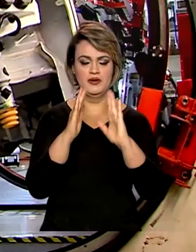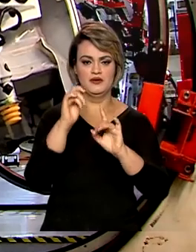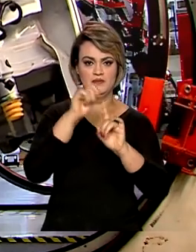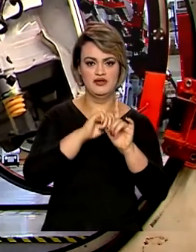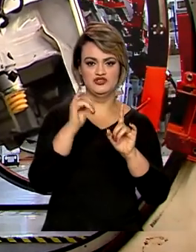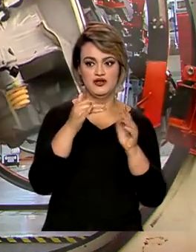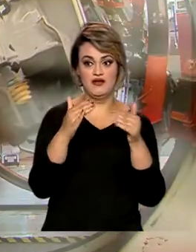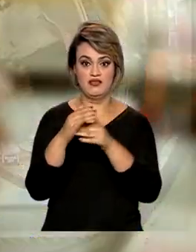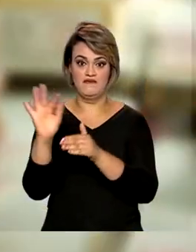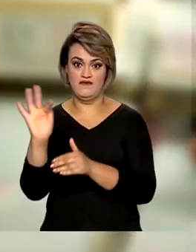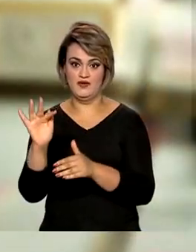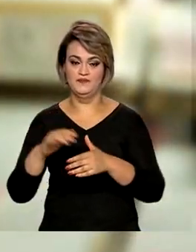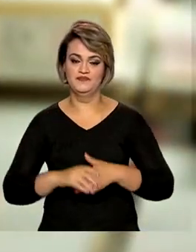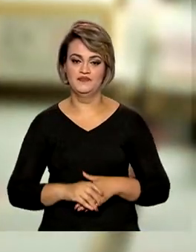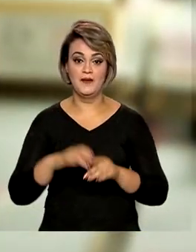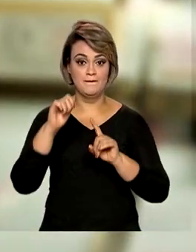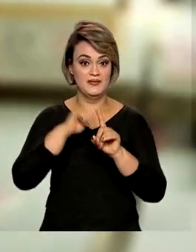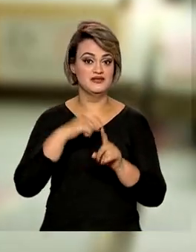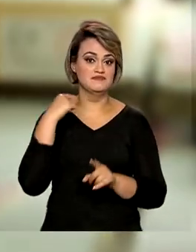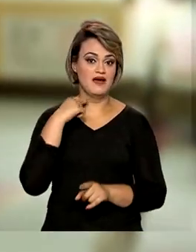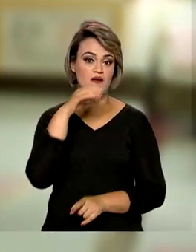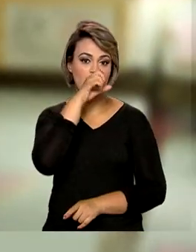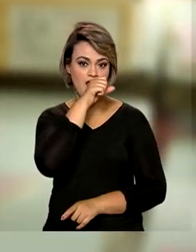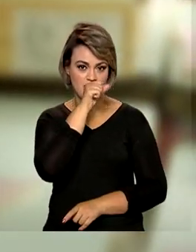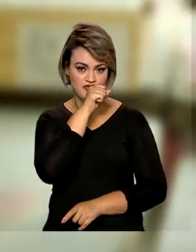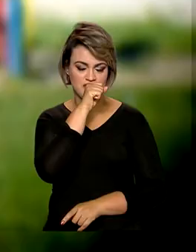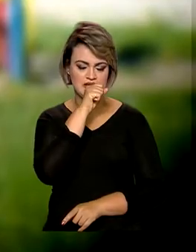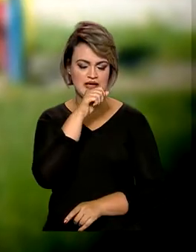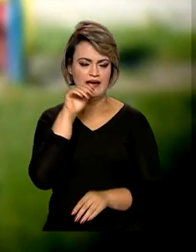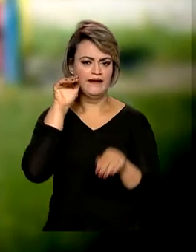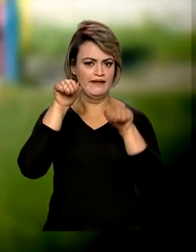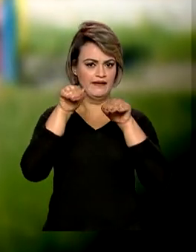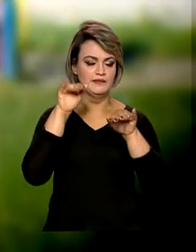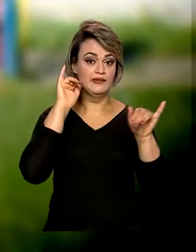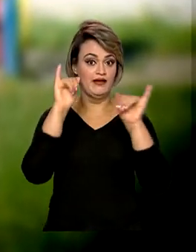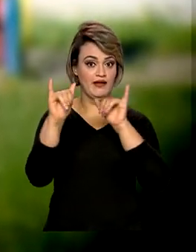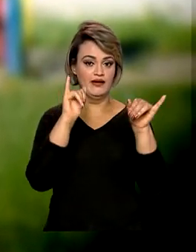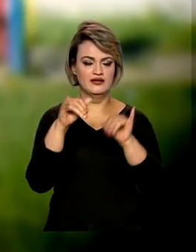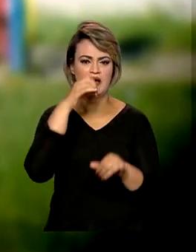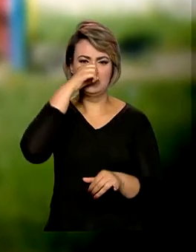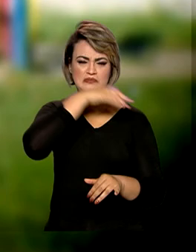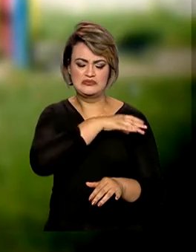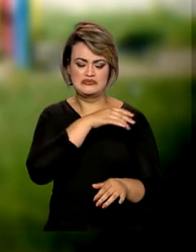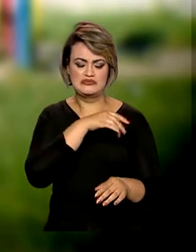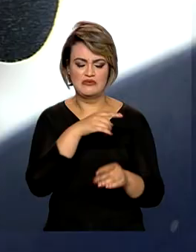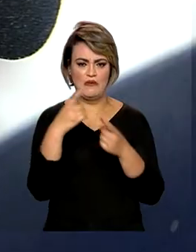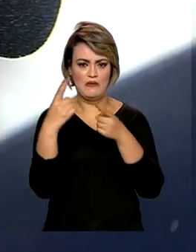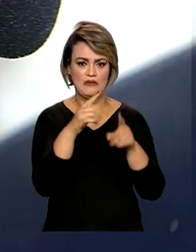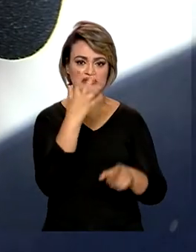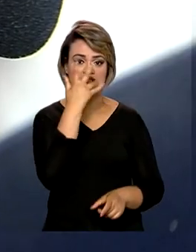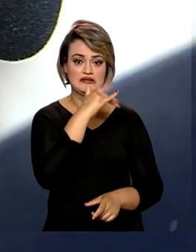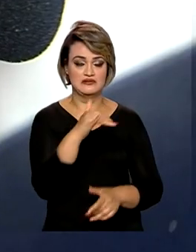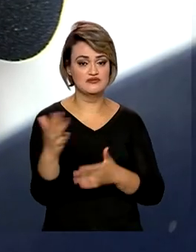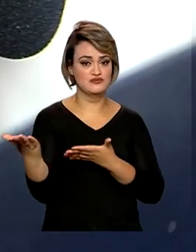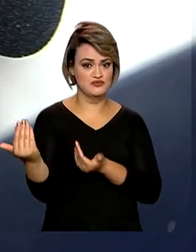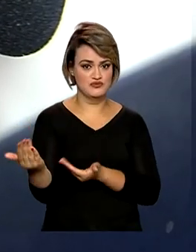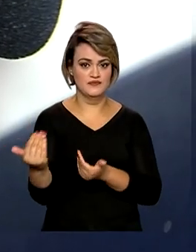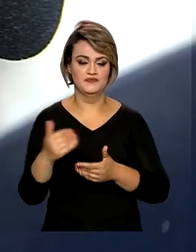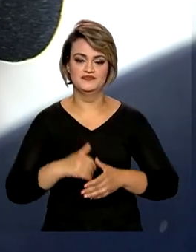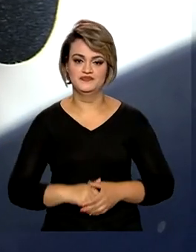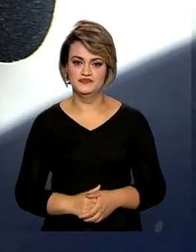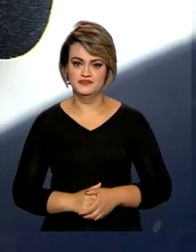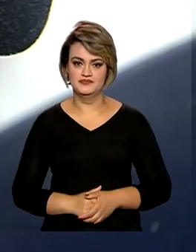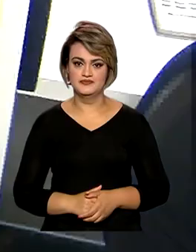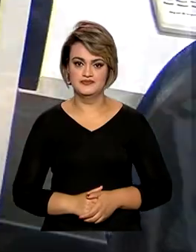fevereiro. Maio Laranja, a campanha faz um alerta sobre o abuso e a exploração sexual de crianças e